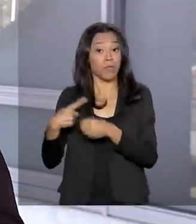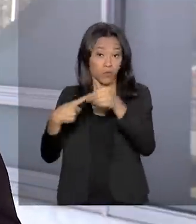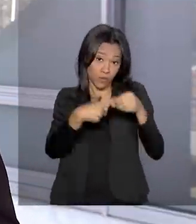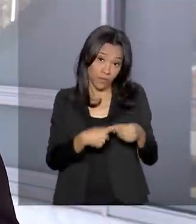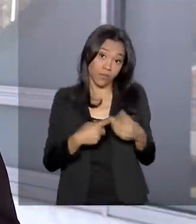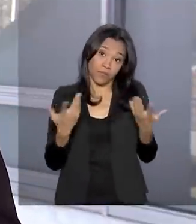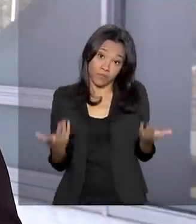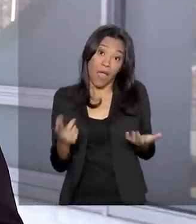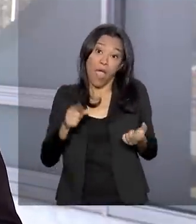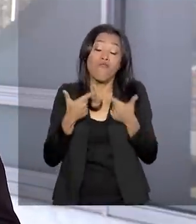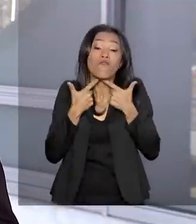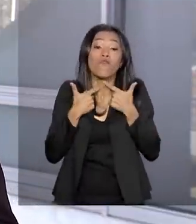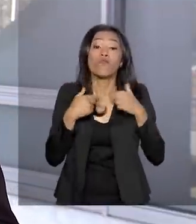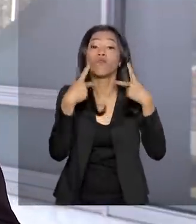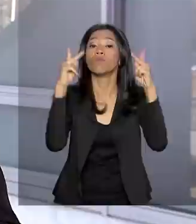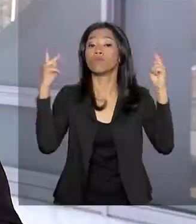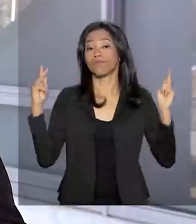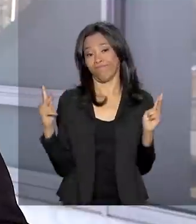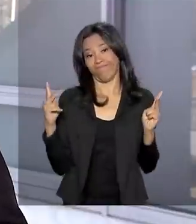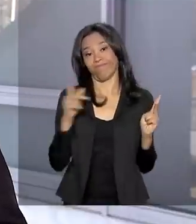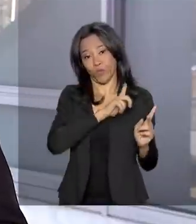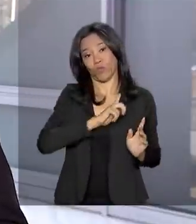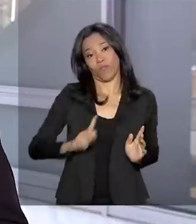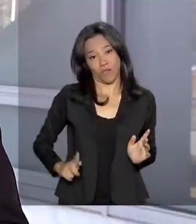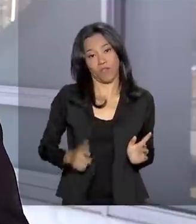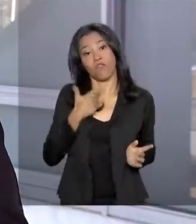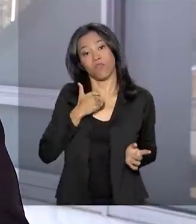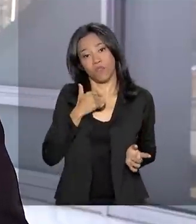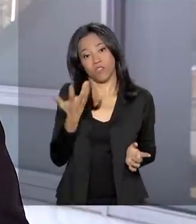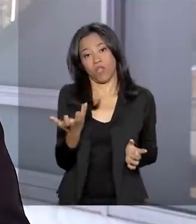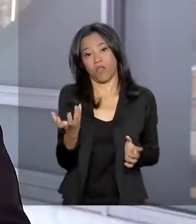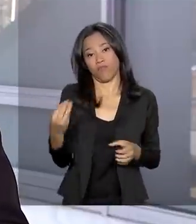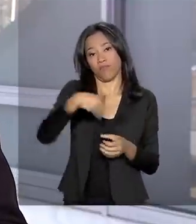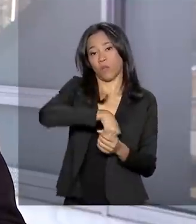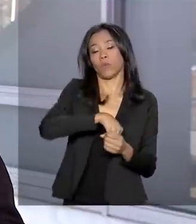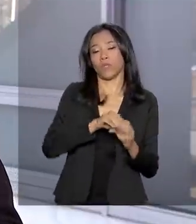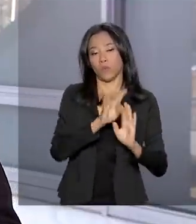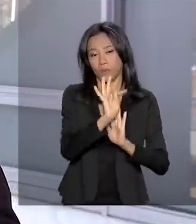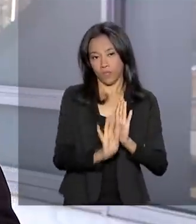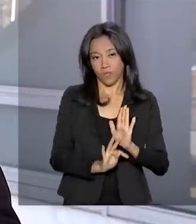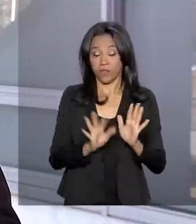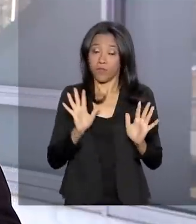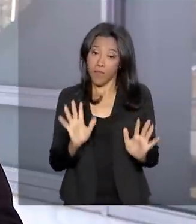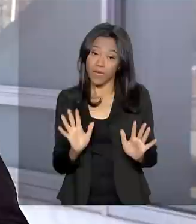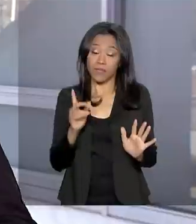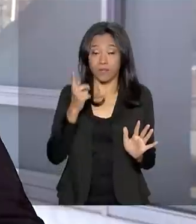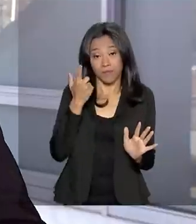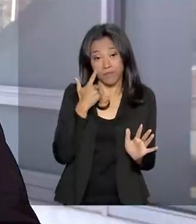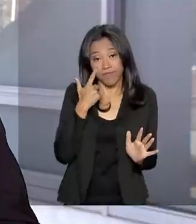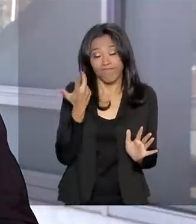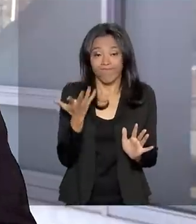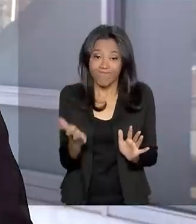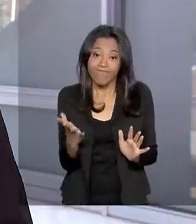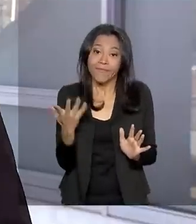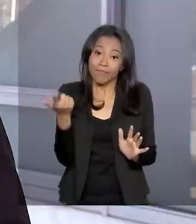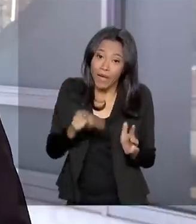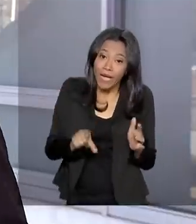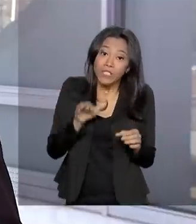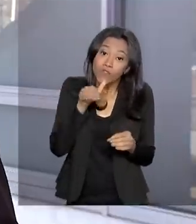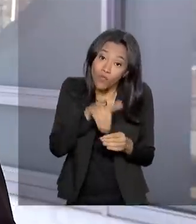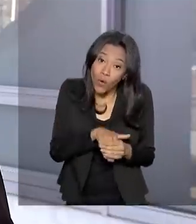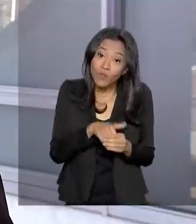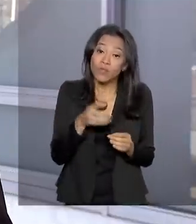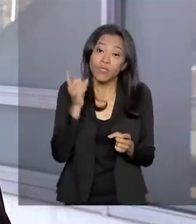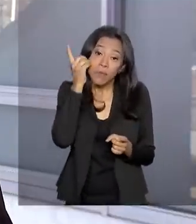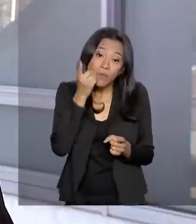desejo dos governadores, mas Maia deve cobrar deles mais comprometimento para que eles consigam convencer e consigam trazer mais votos de